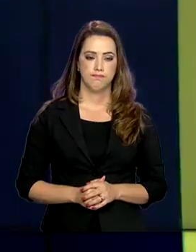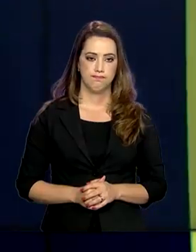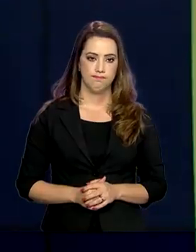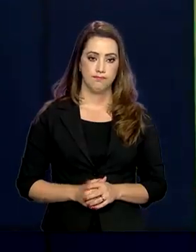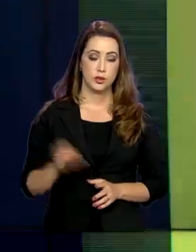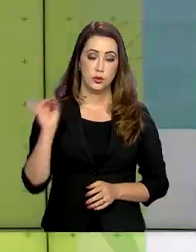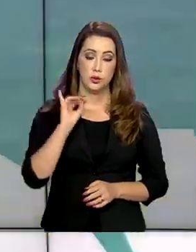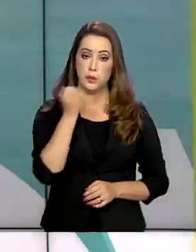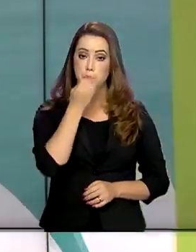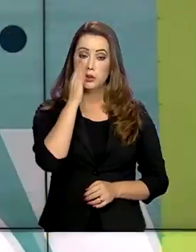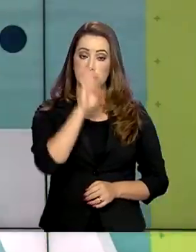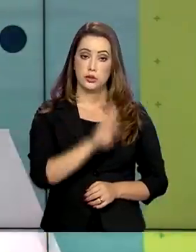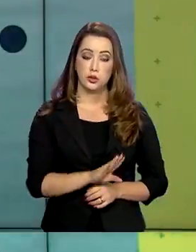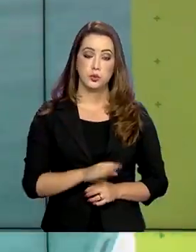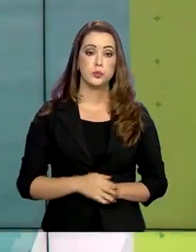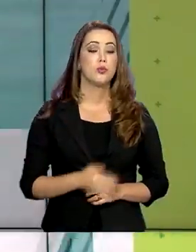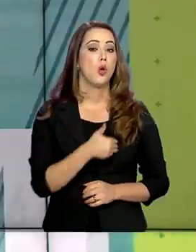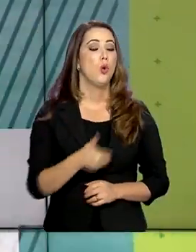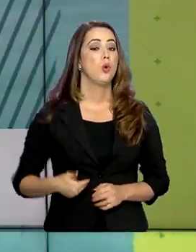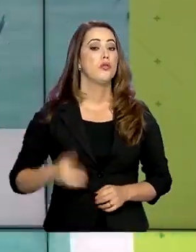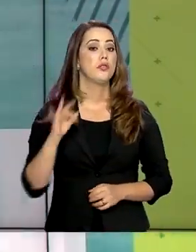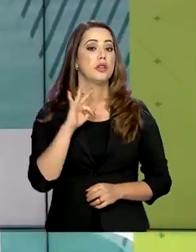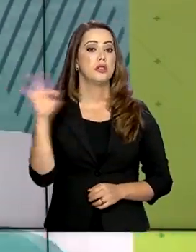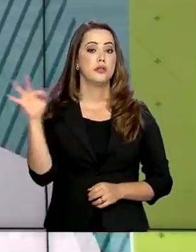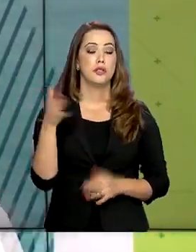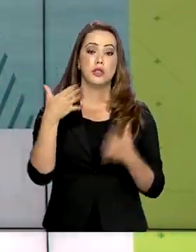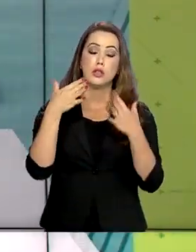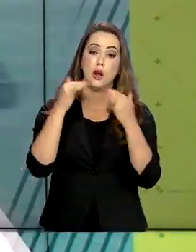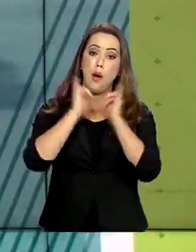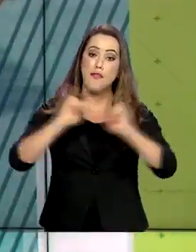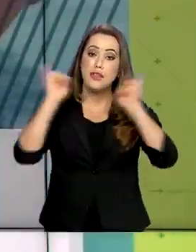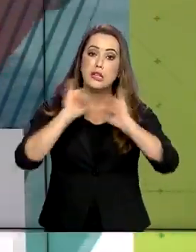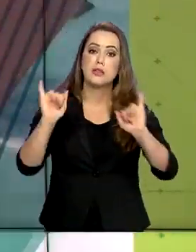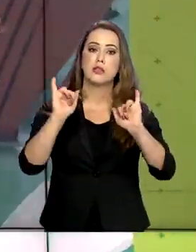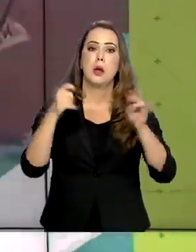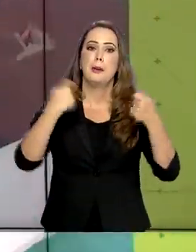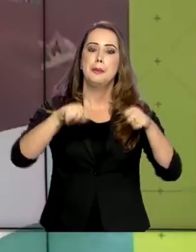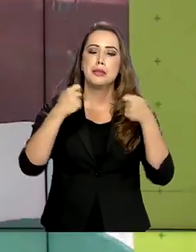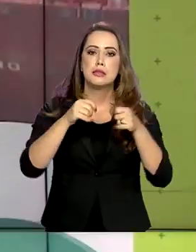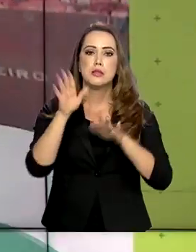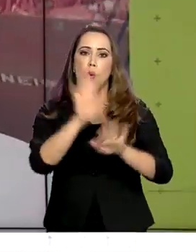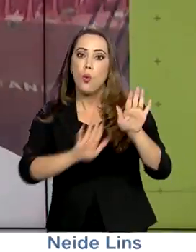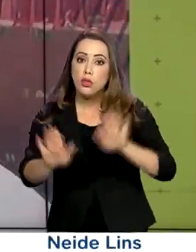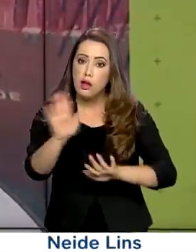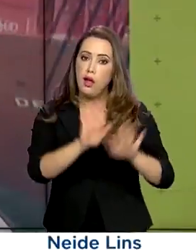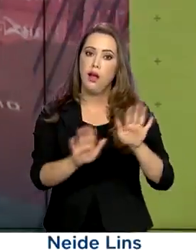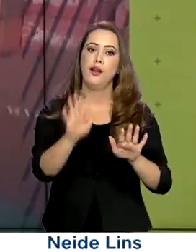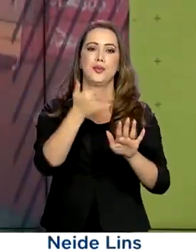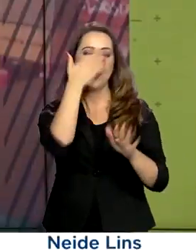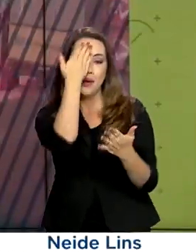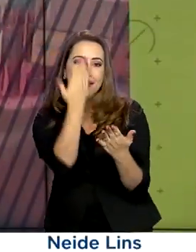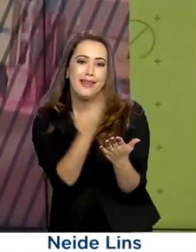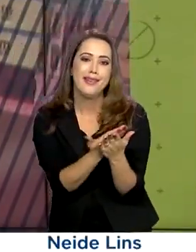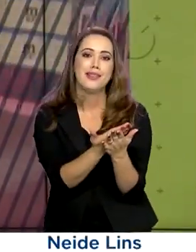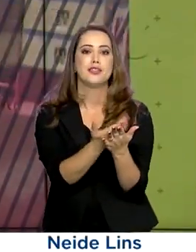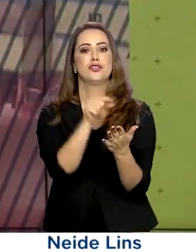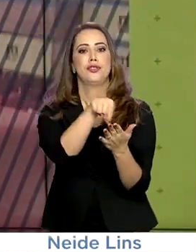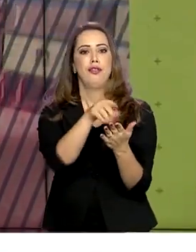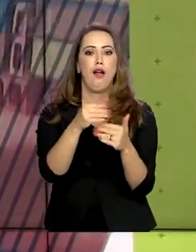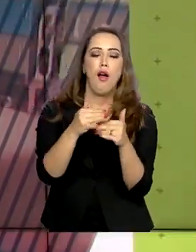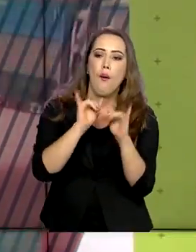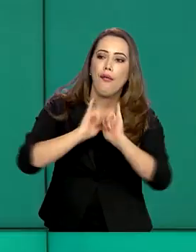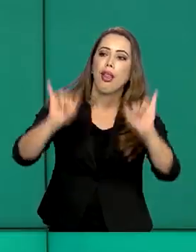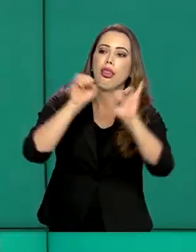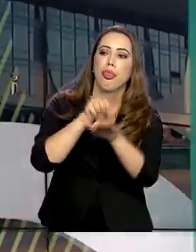Olá, boa tarde. O governo federal faz um alerta, é preciso redobrar a atenção para não acreditar nem passar